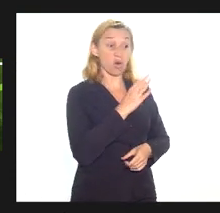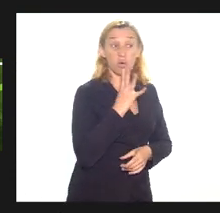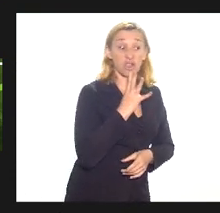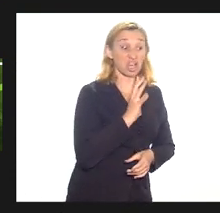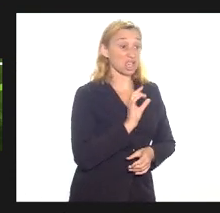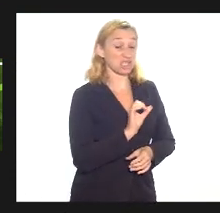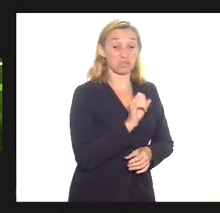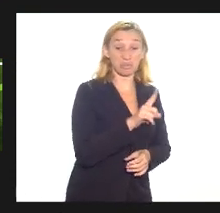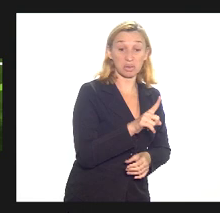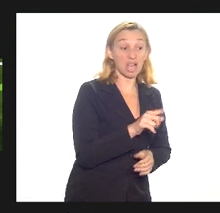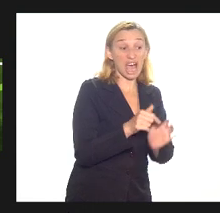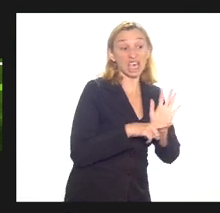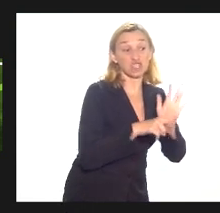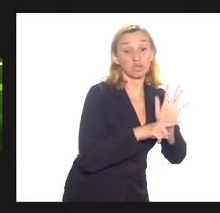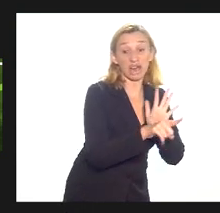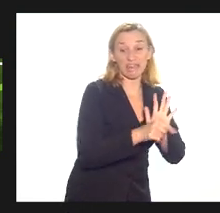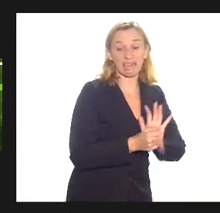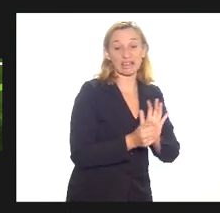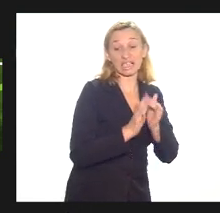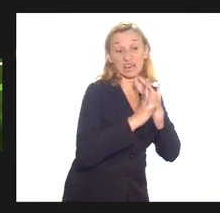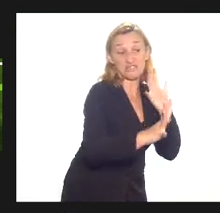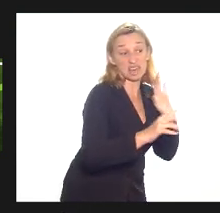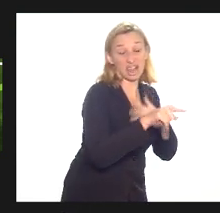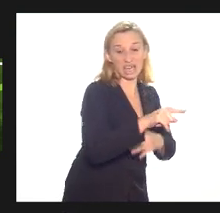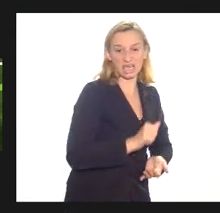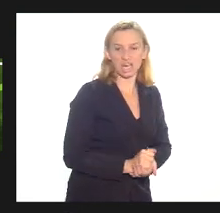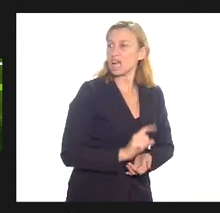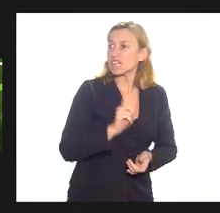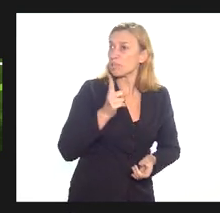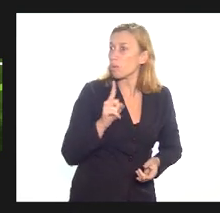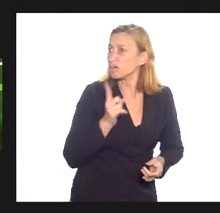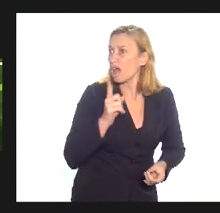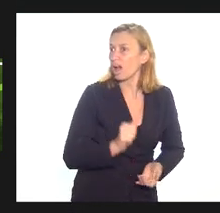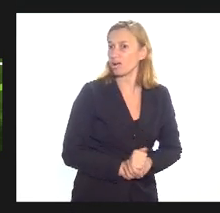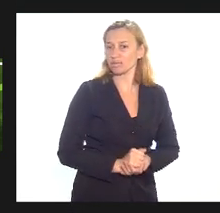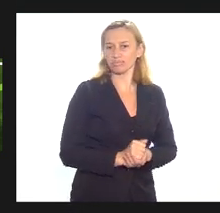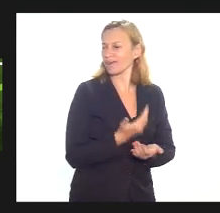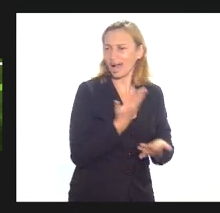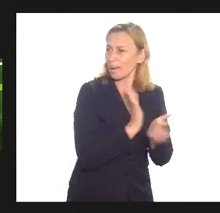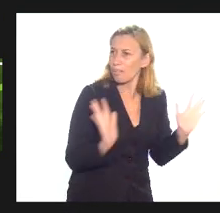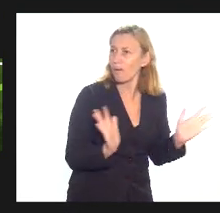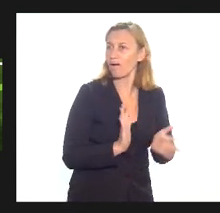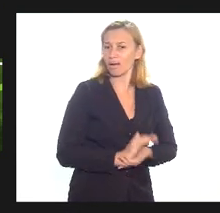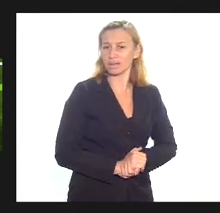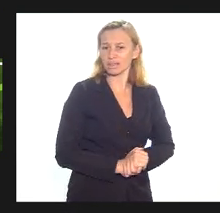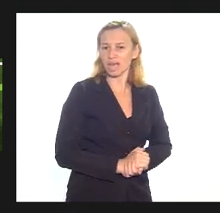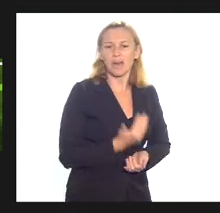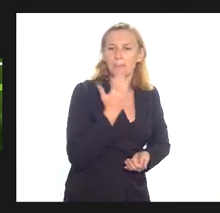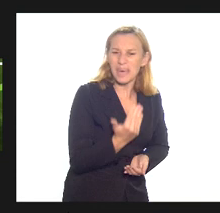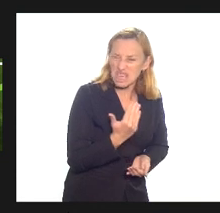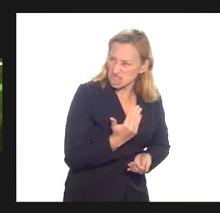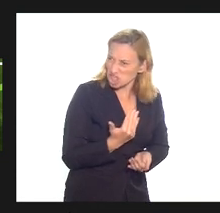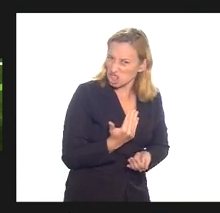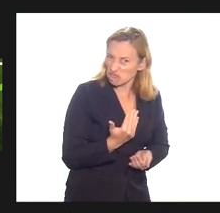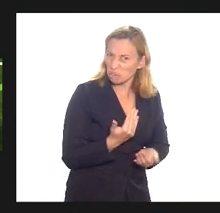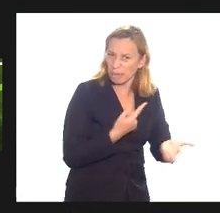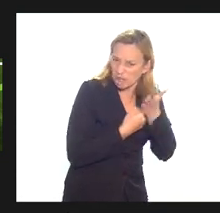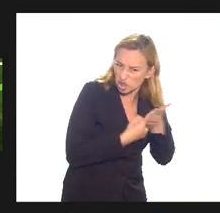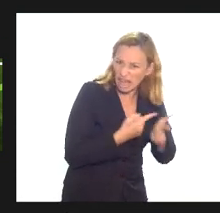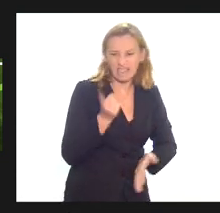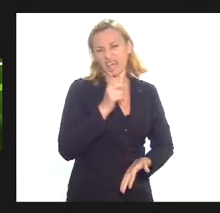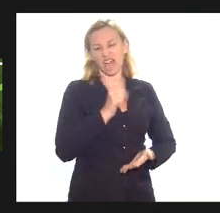fulano dá para quebrar o galho aí tem que estar na fila depois não adianta não de hipocrisia ficar pedindo para ter consideração